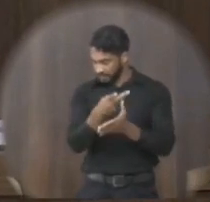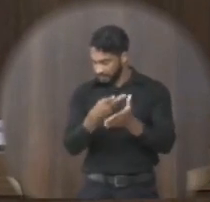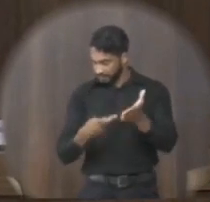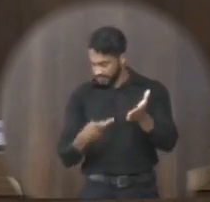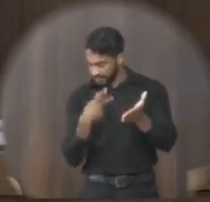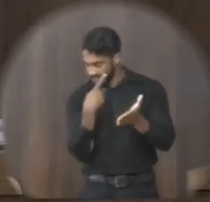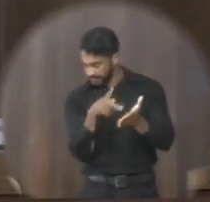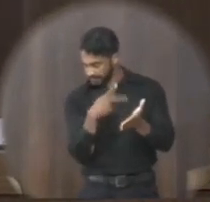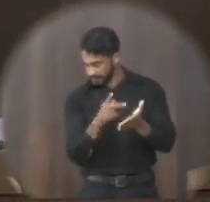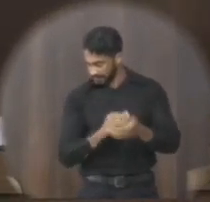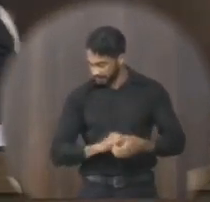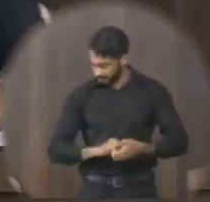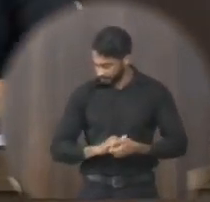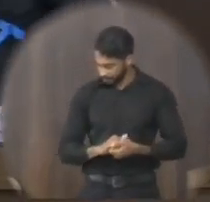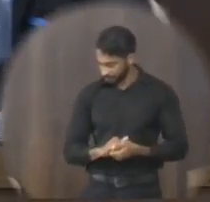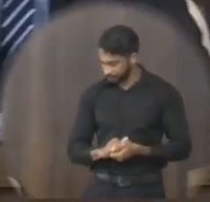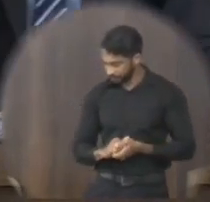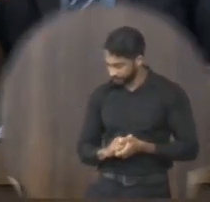acompanha.